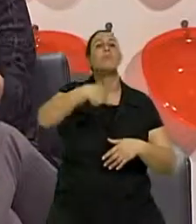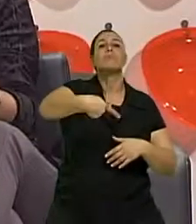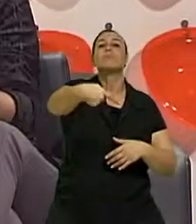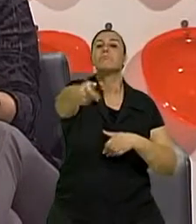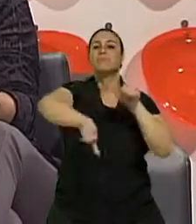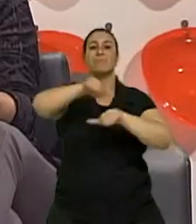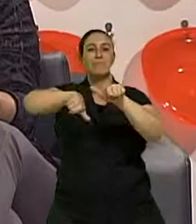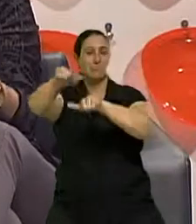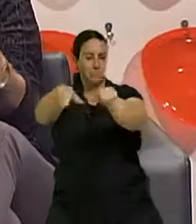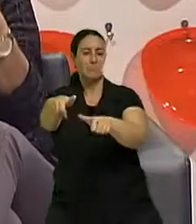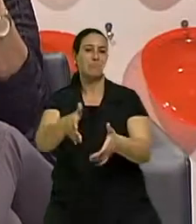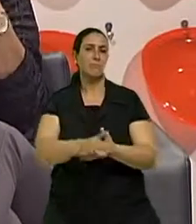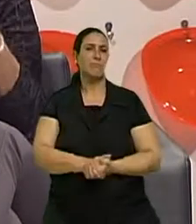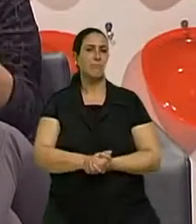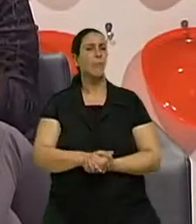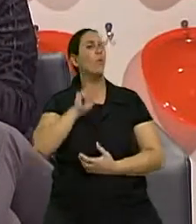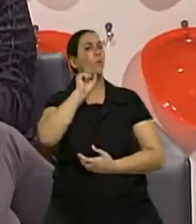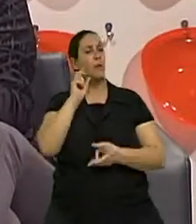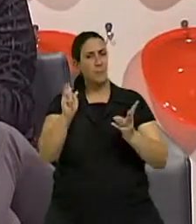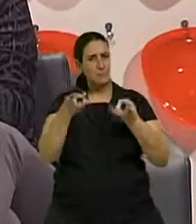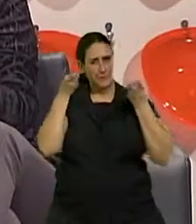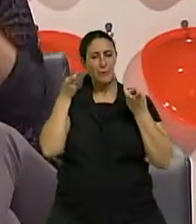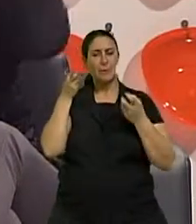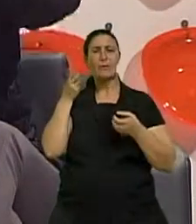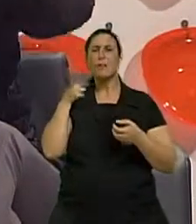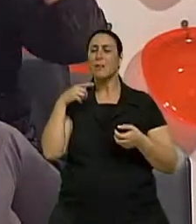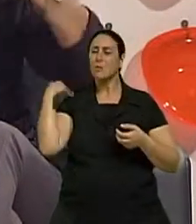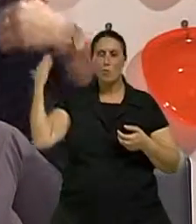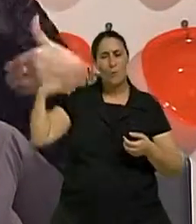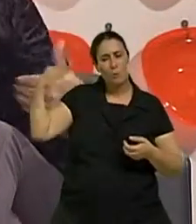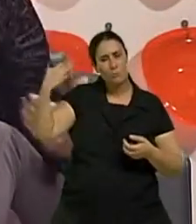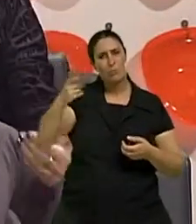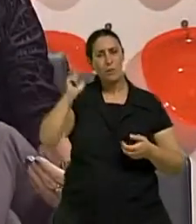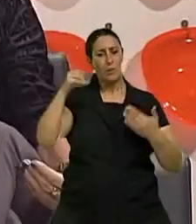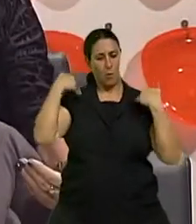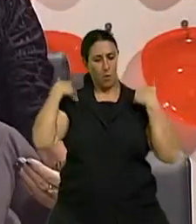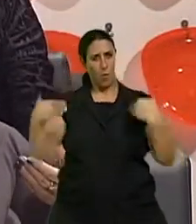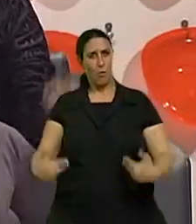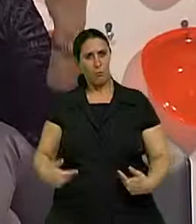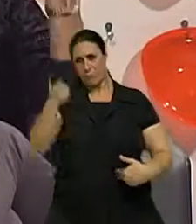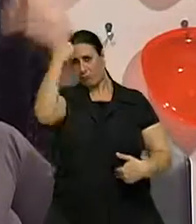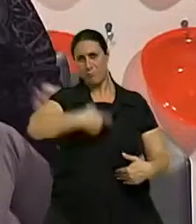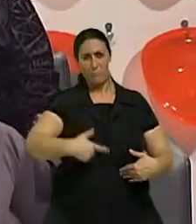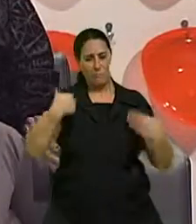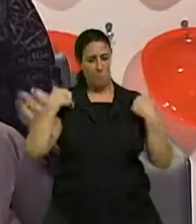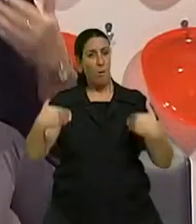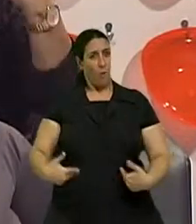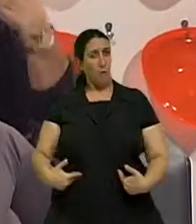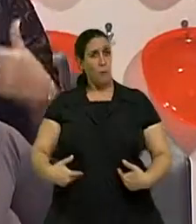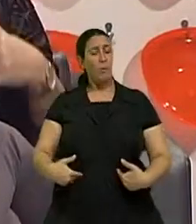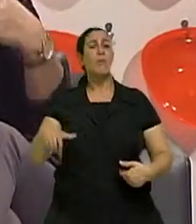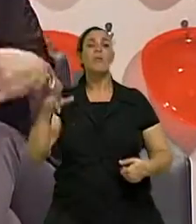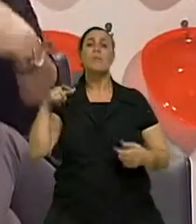fala da doutora Marília? Que em todos esses momentos, este corpo aqui, nesses momentos, este corpo